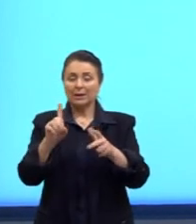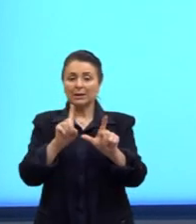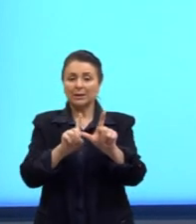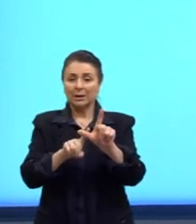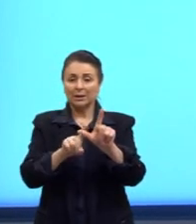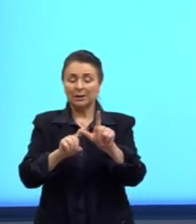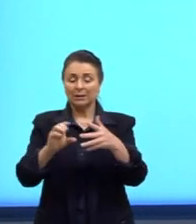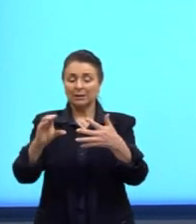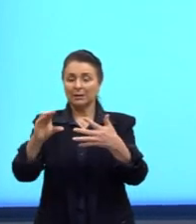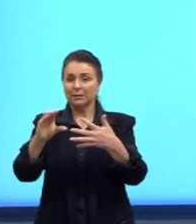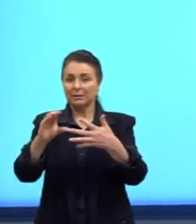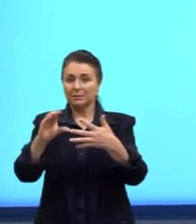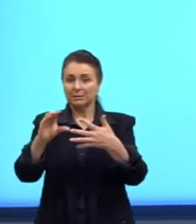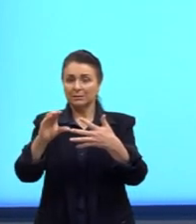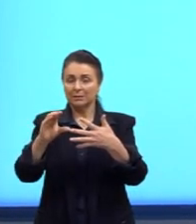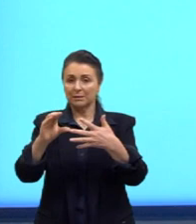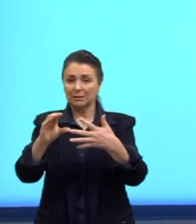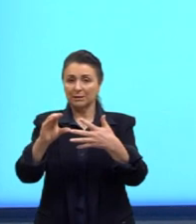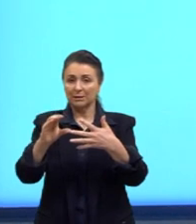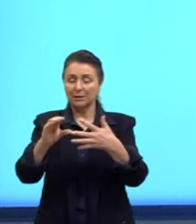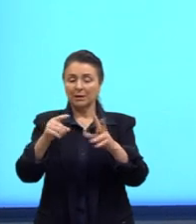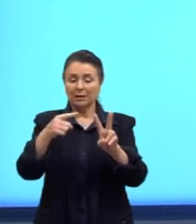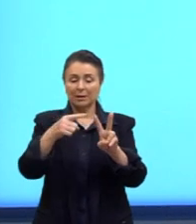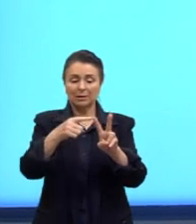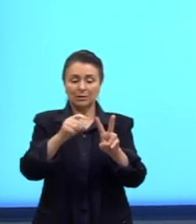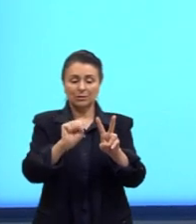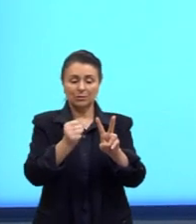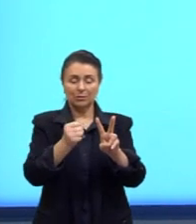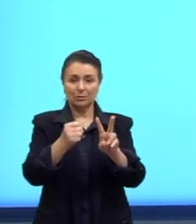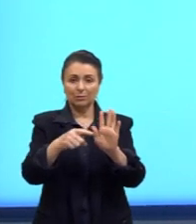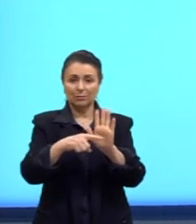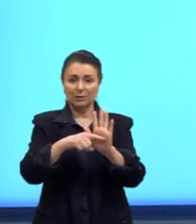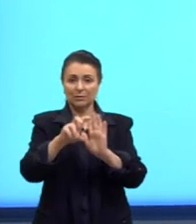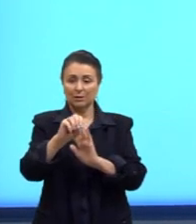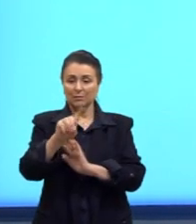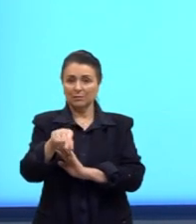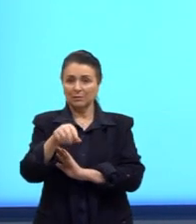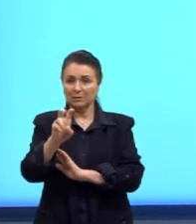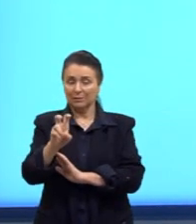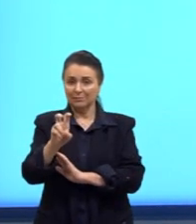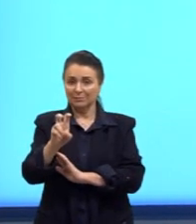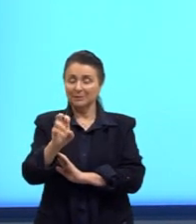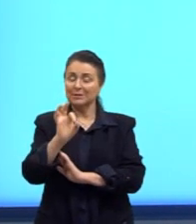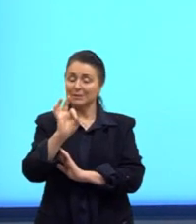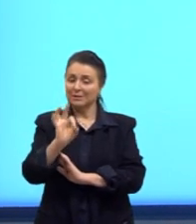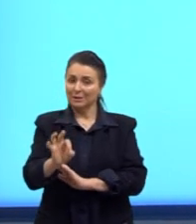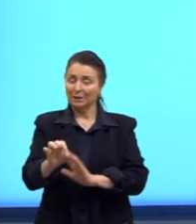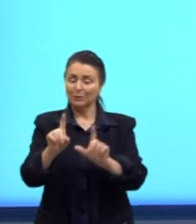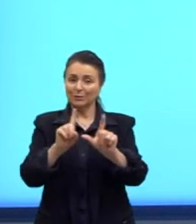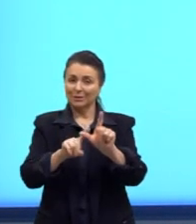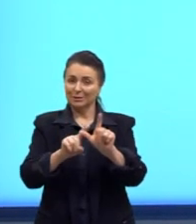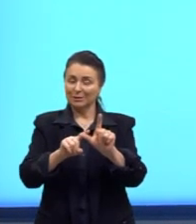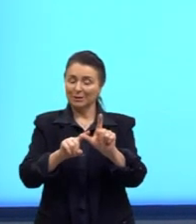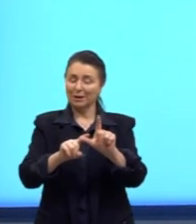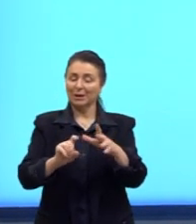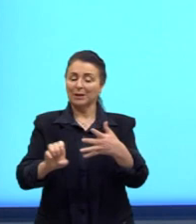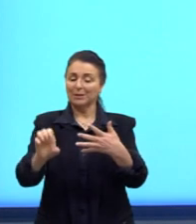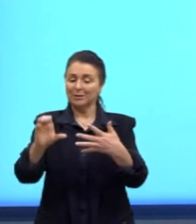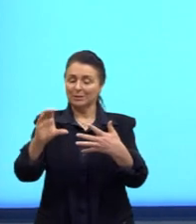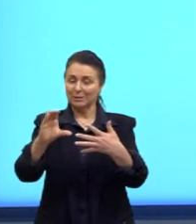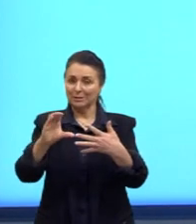raiz de 8 menos 0,5. Então, ok, nossa alternativa correta é a letra C. Se por acaso